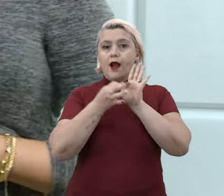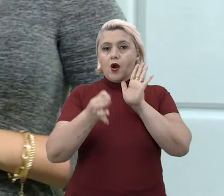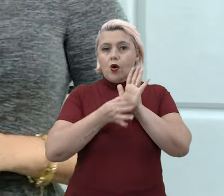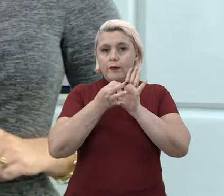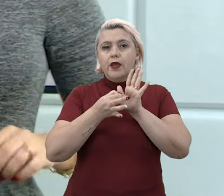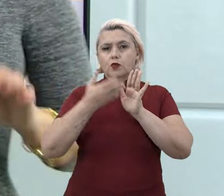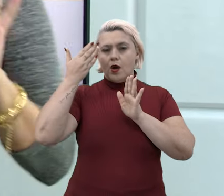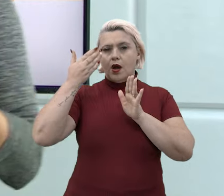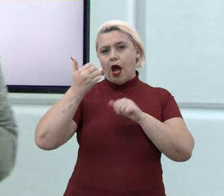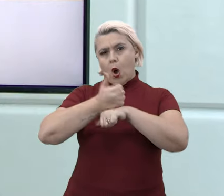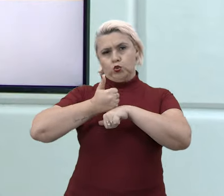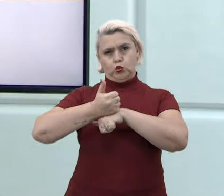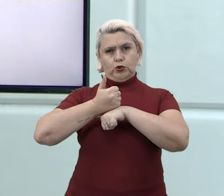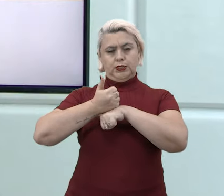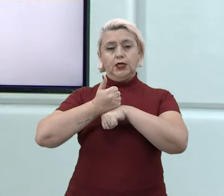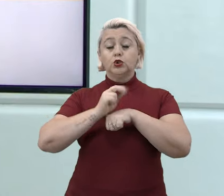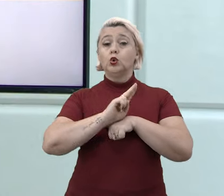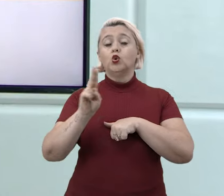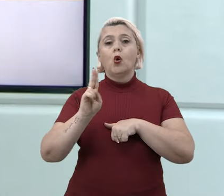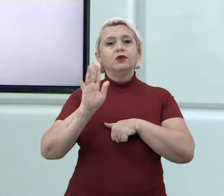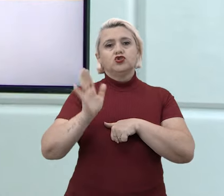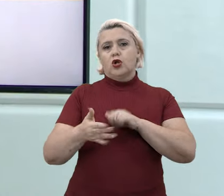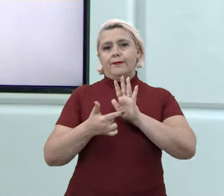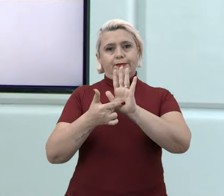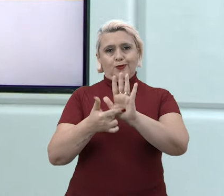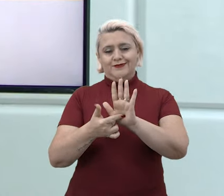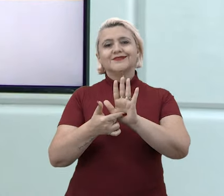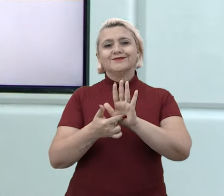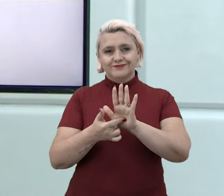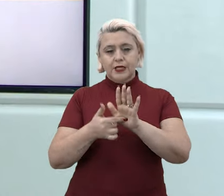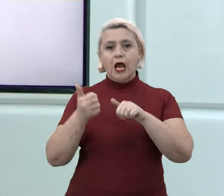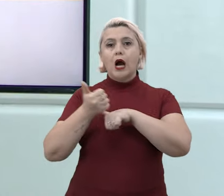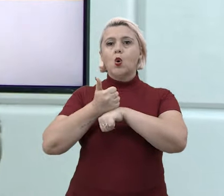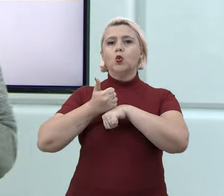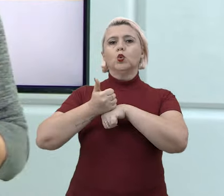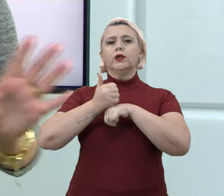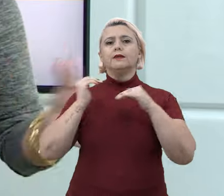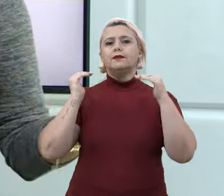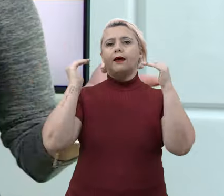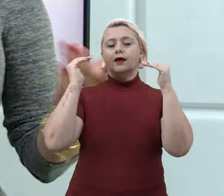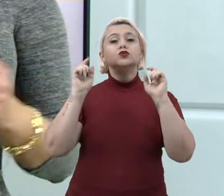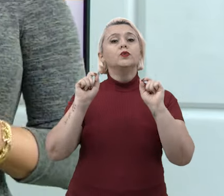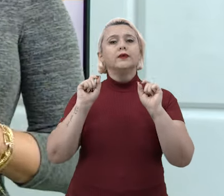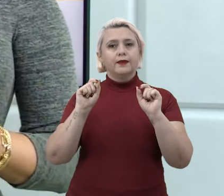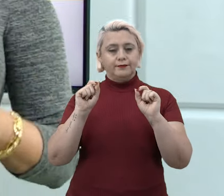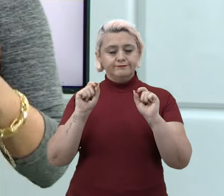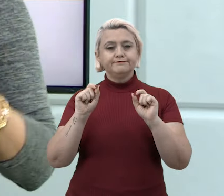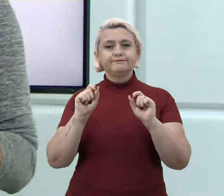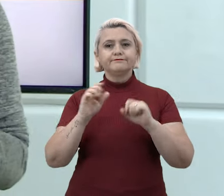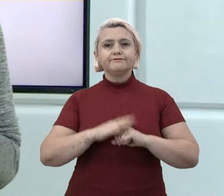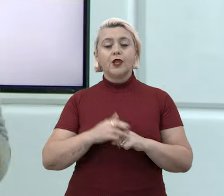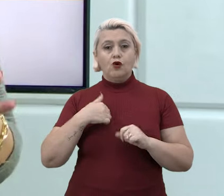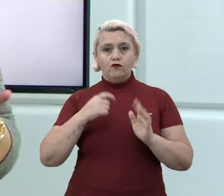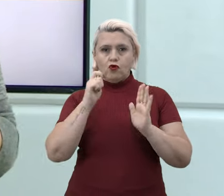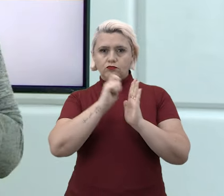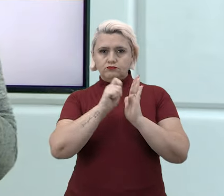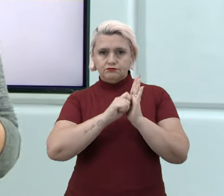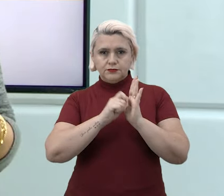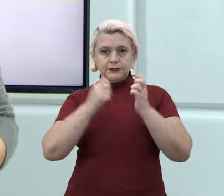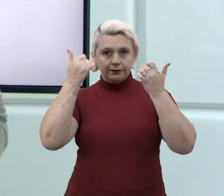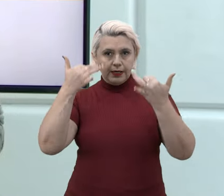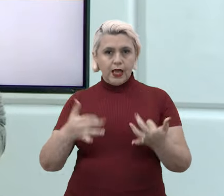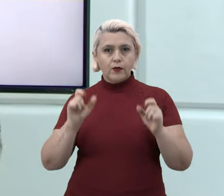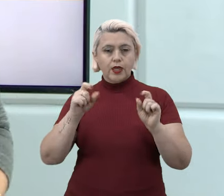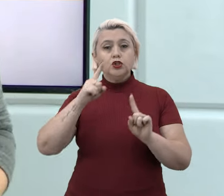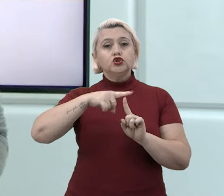pelo argumento de autoridade. O nome já fala para a gente, autoridade. Então, eu vou usar, na